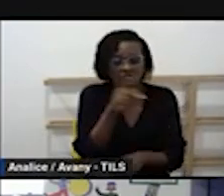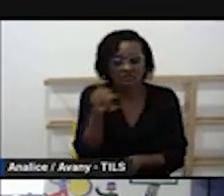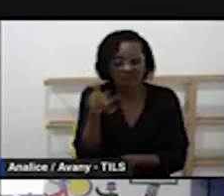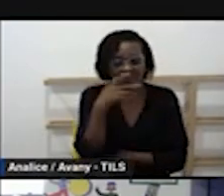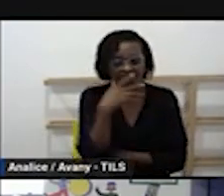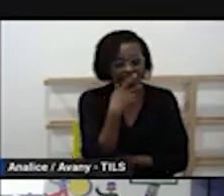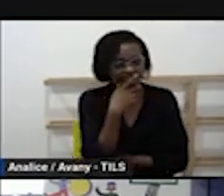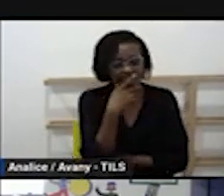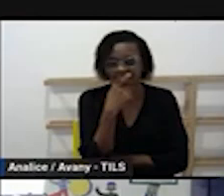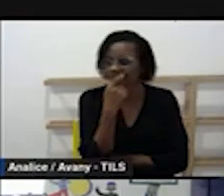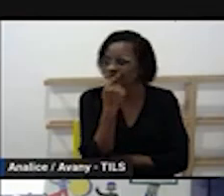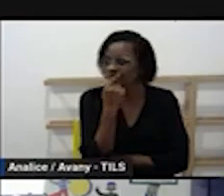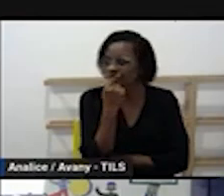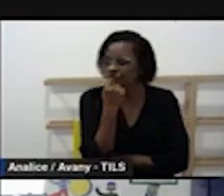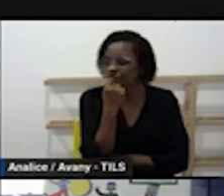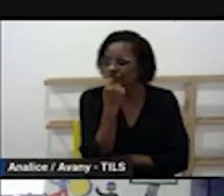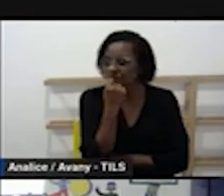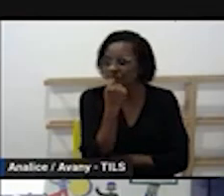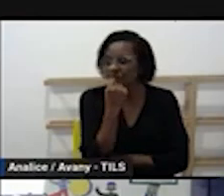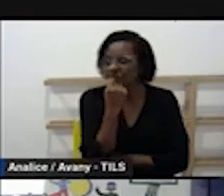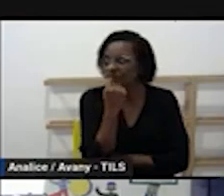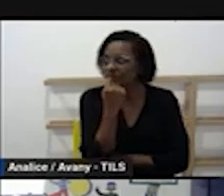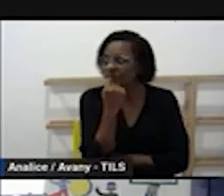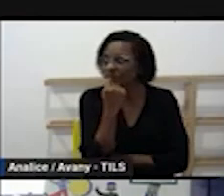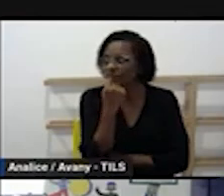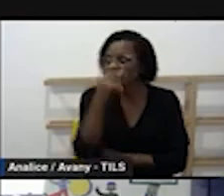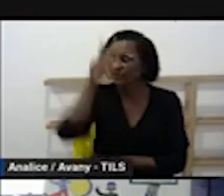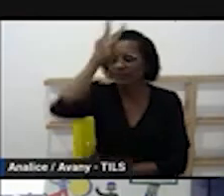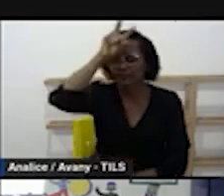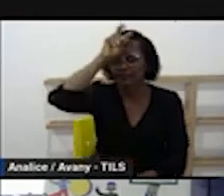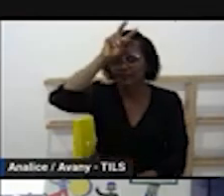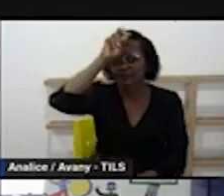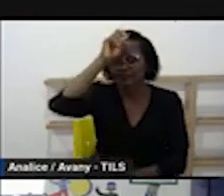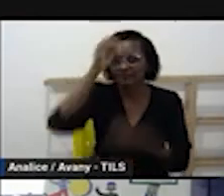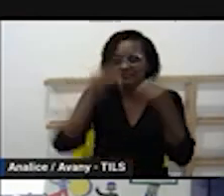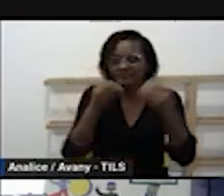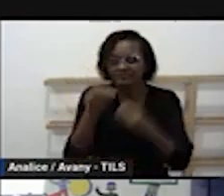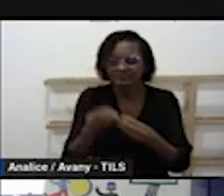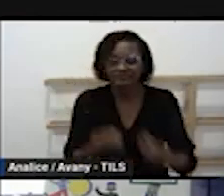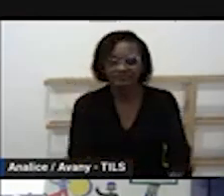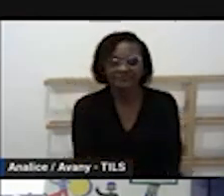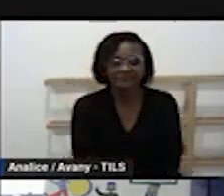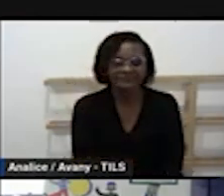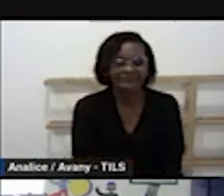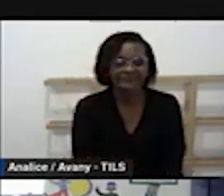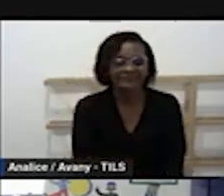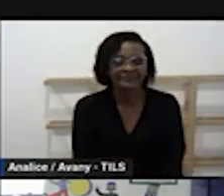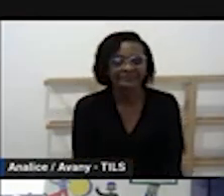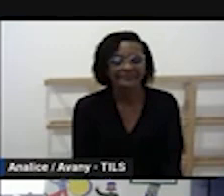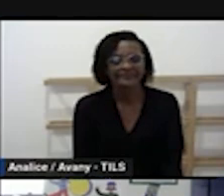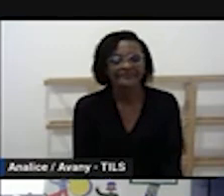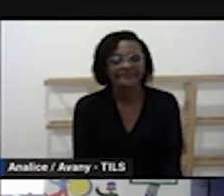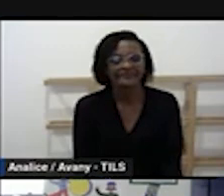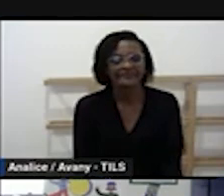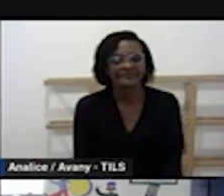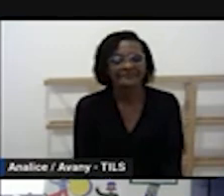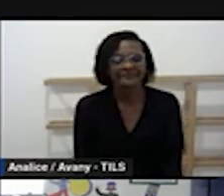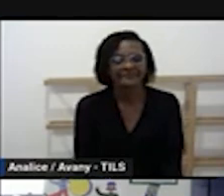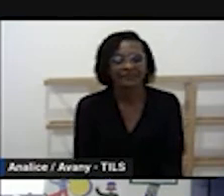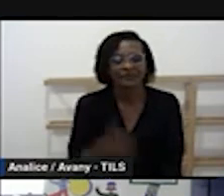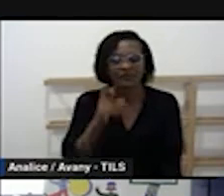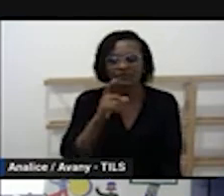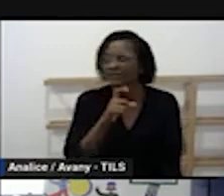elenca o que a criança vai aprender assim entre aspas por exemplo o formigueiro